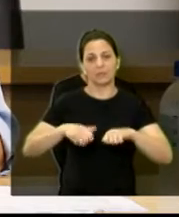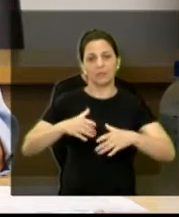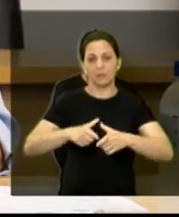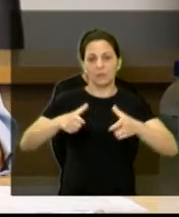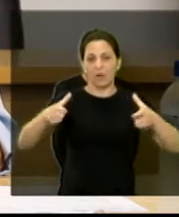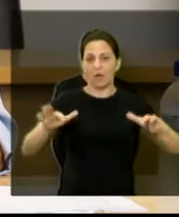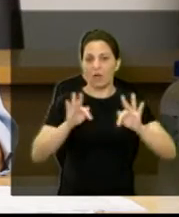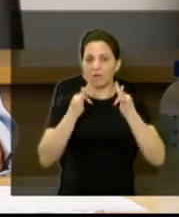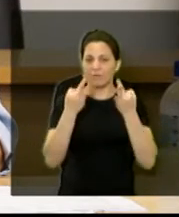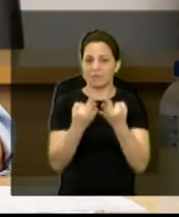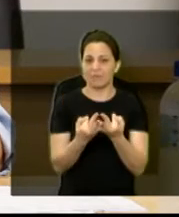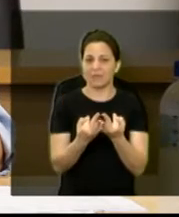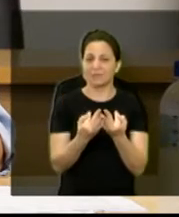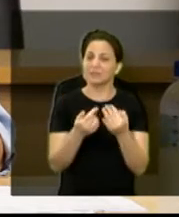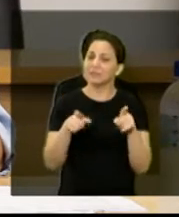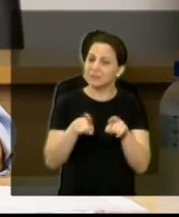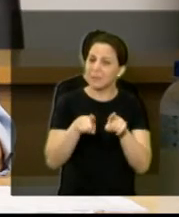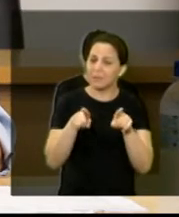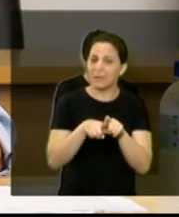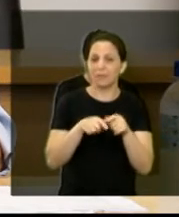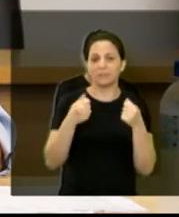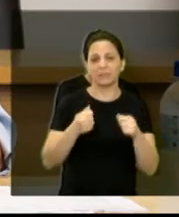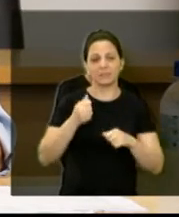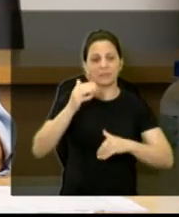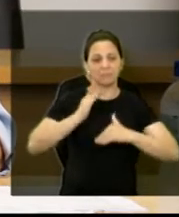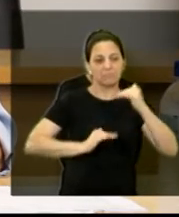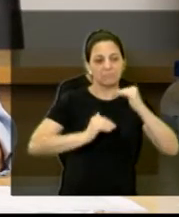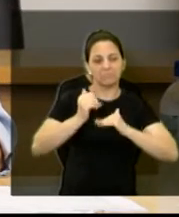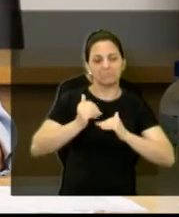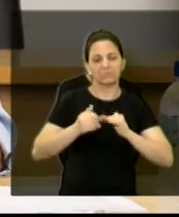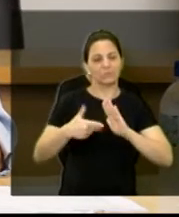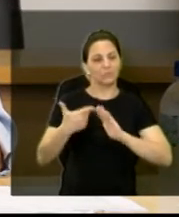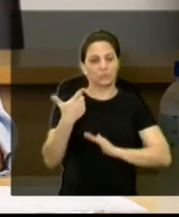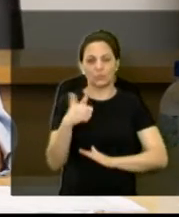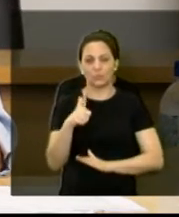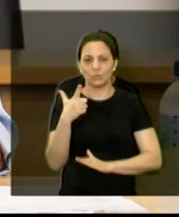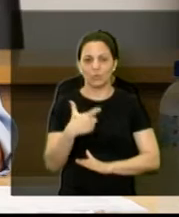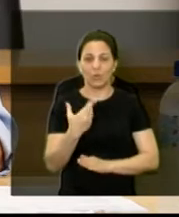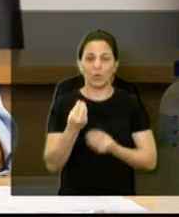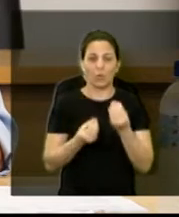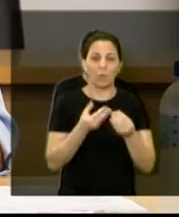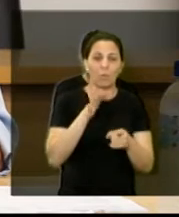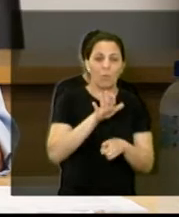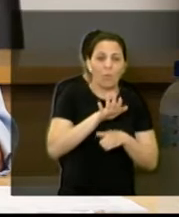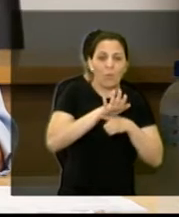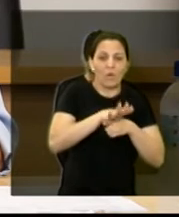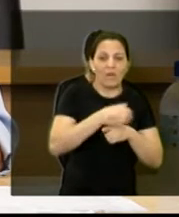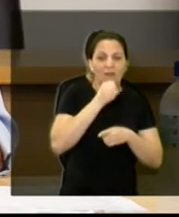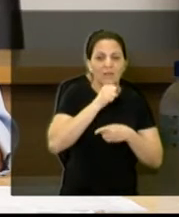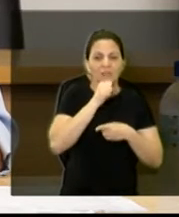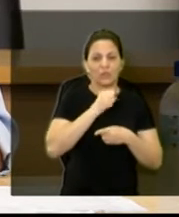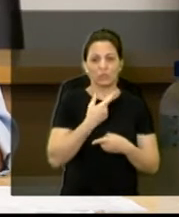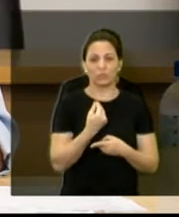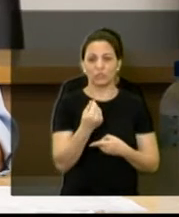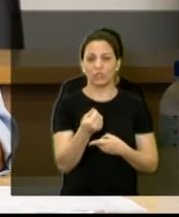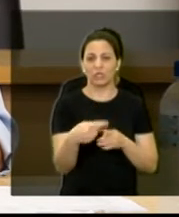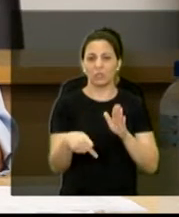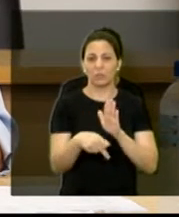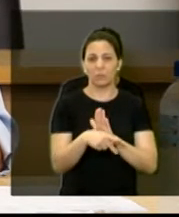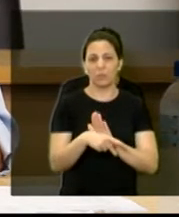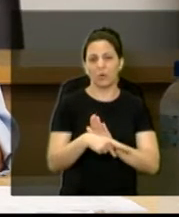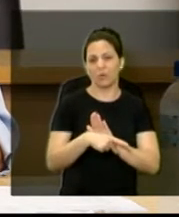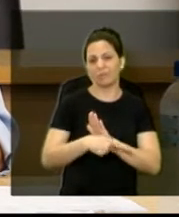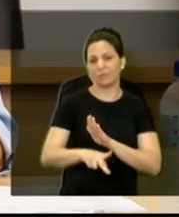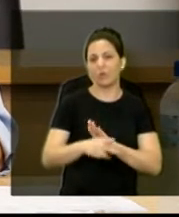as famílias também não estão preparadas. Não têm condições de cuidar, às vezes, por questões financeiras, às vezes, por